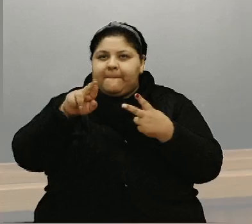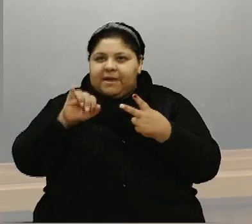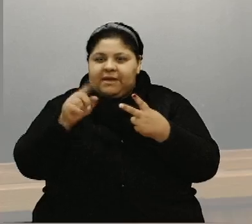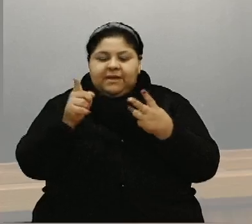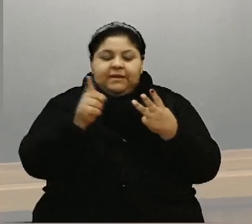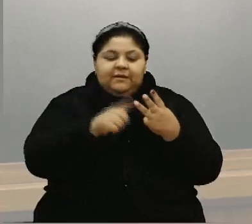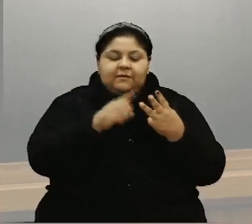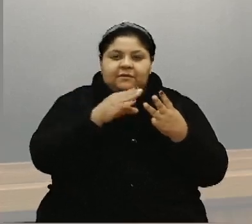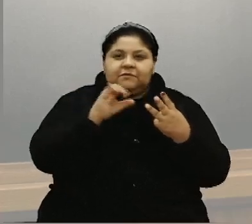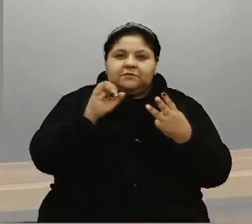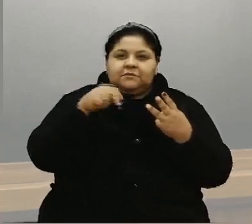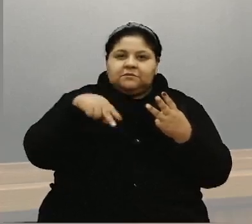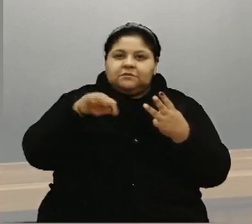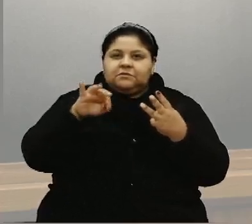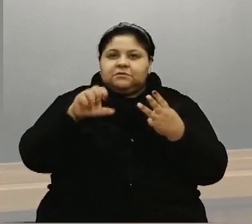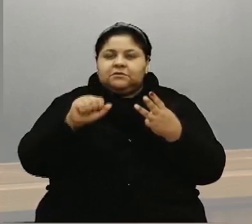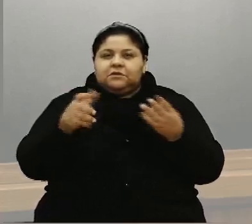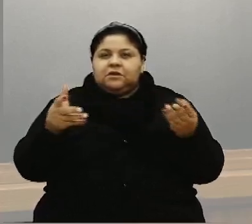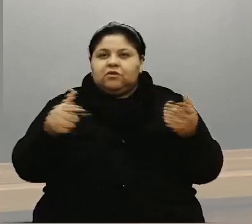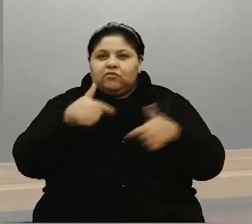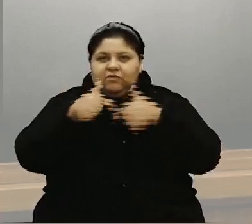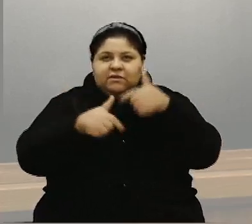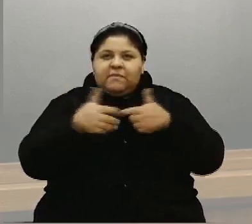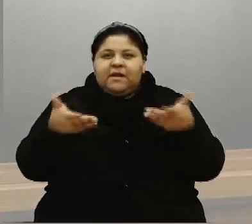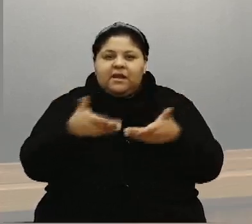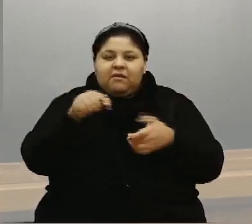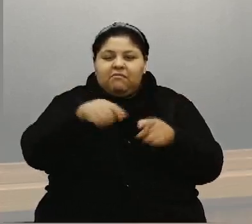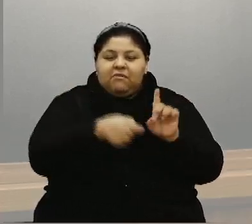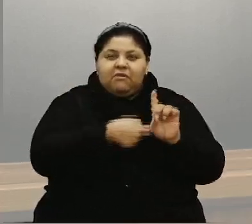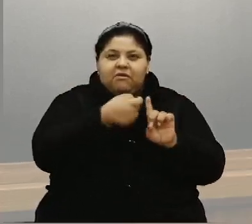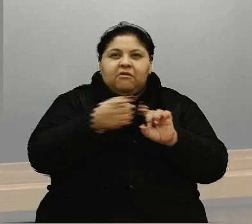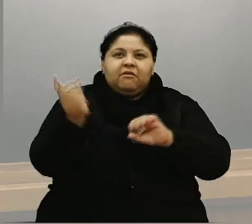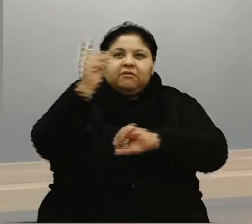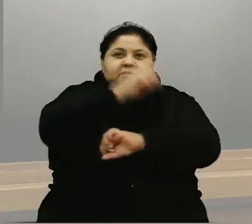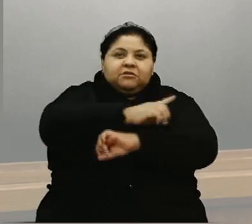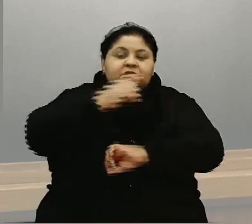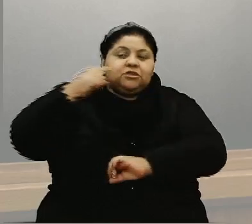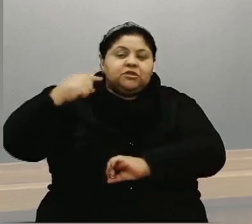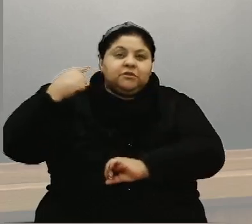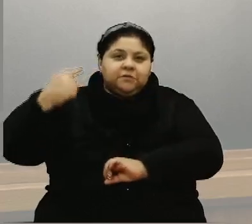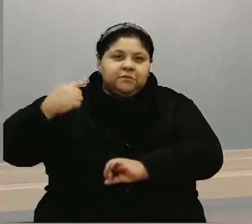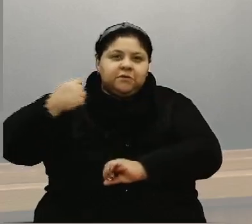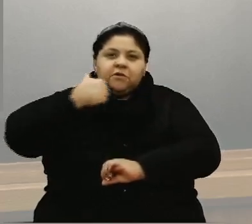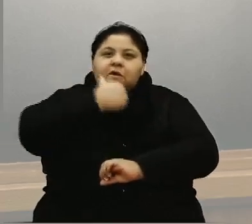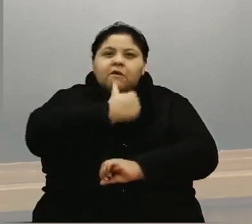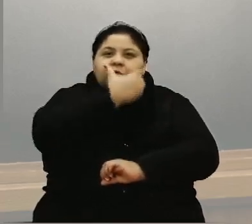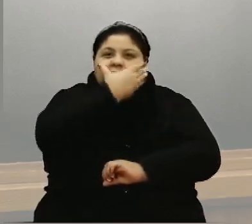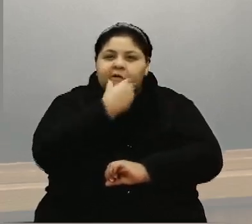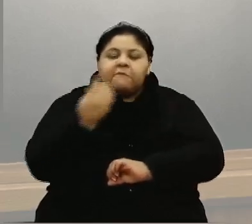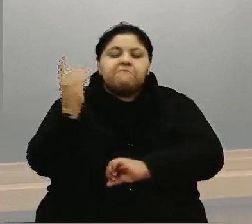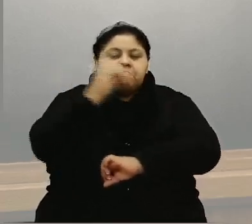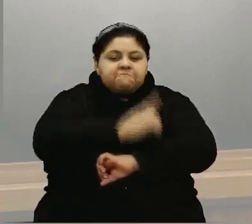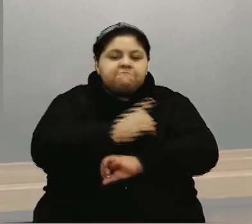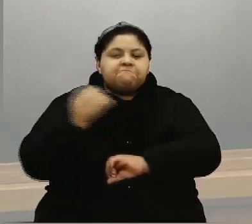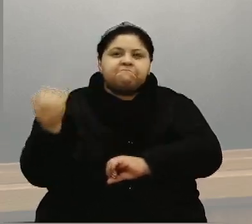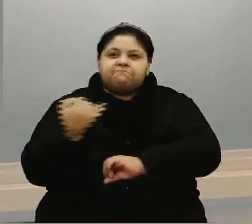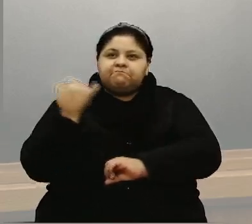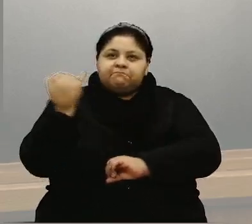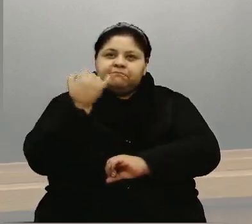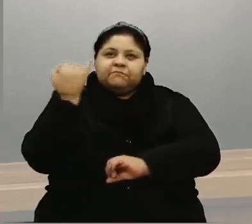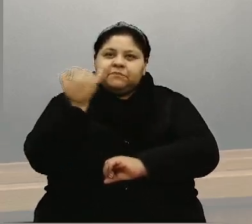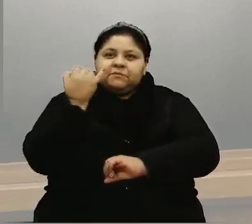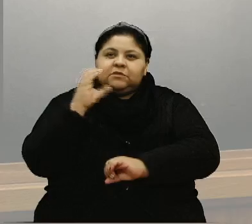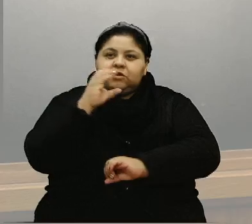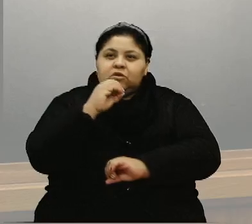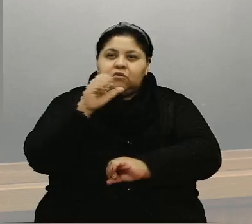esse mês também, para dia 12, dia do advogado, da advogada, é um dia importante. A OAB